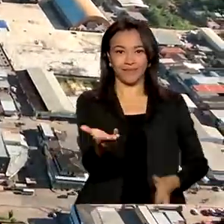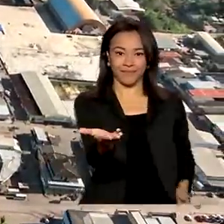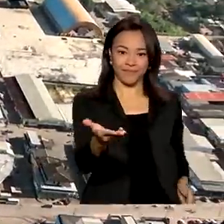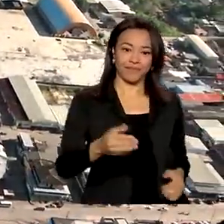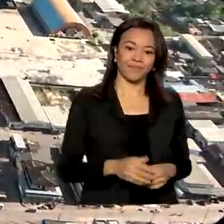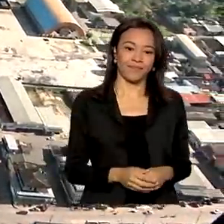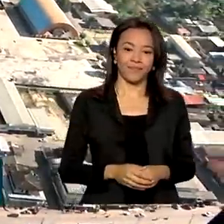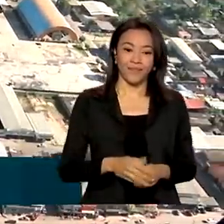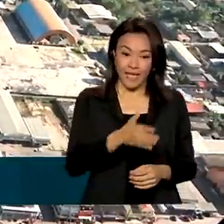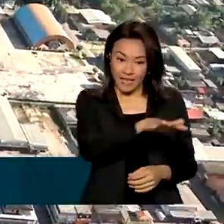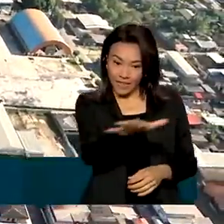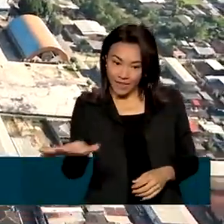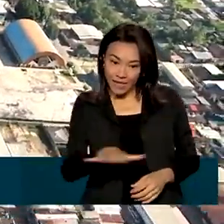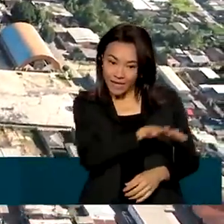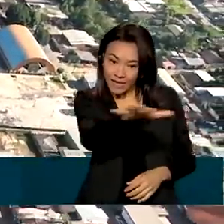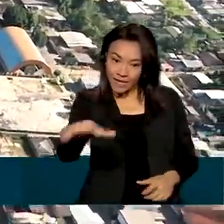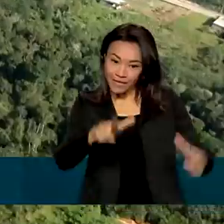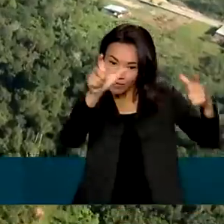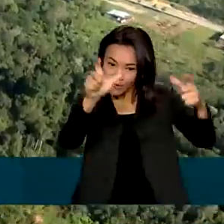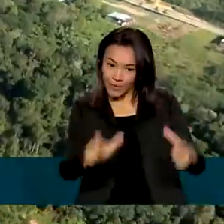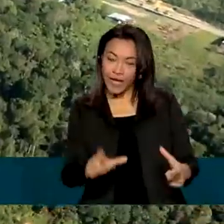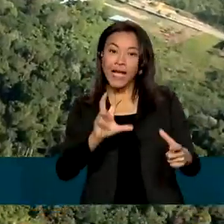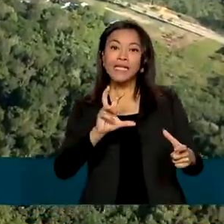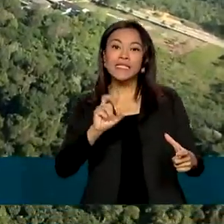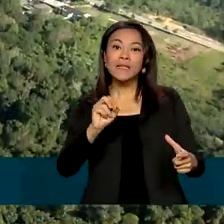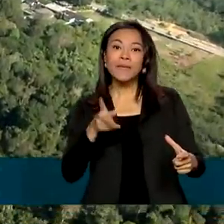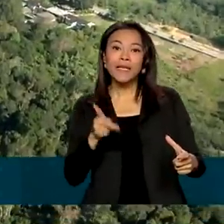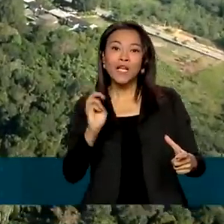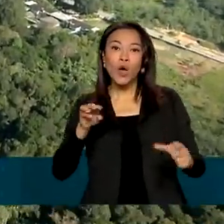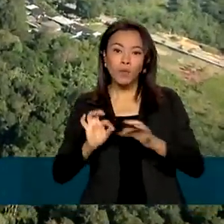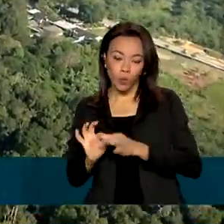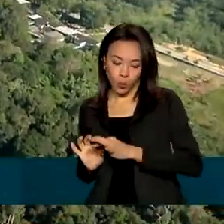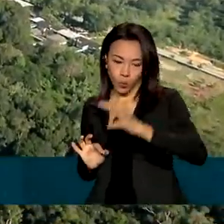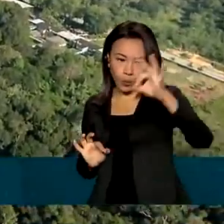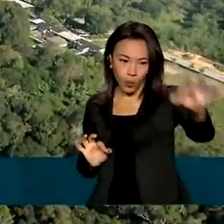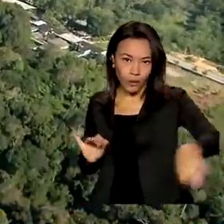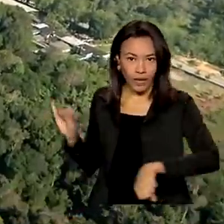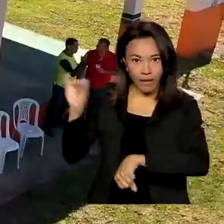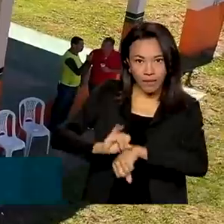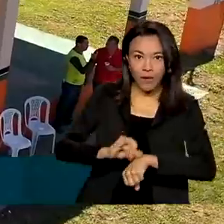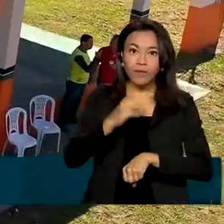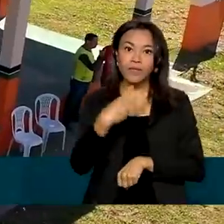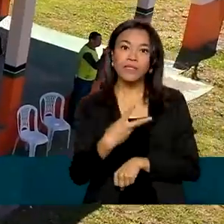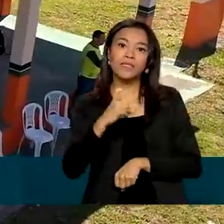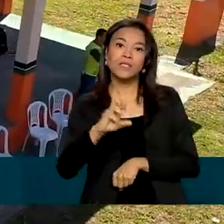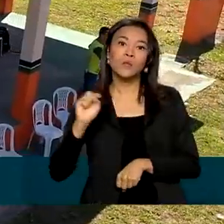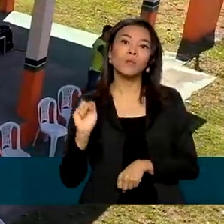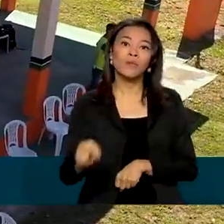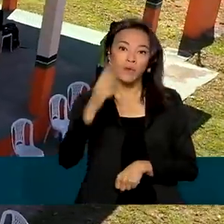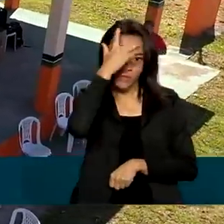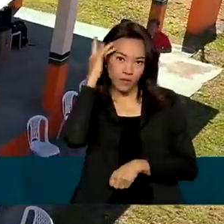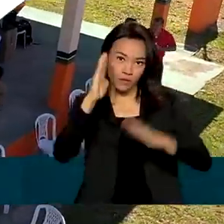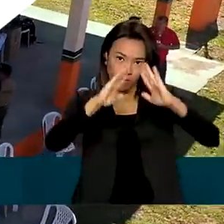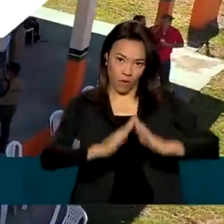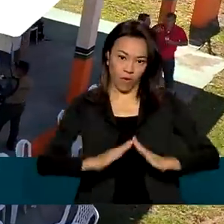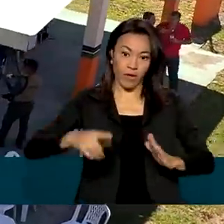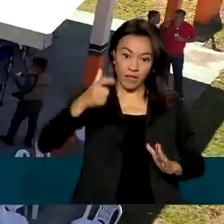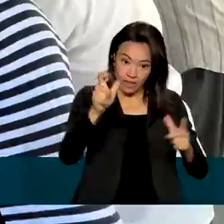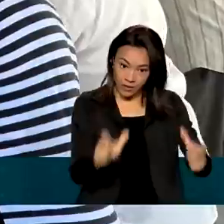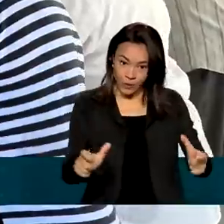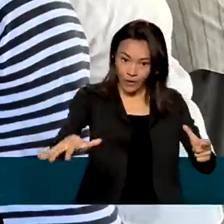Rio Preto da Eva, a 50 quilômetros de Manaus, tem 35 mil habitantes. Aqui, no Centro Social,